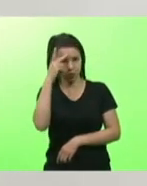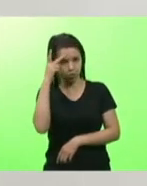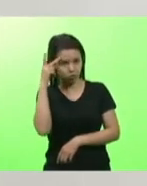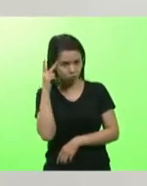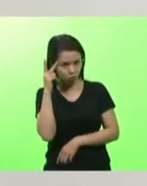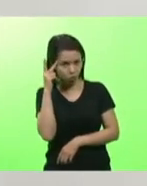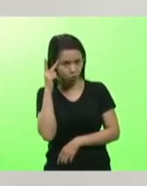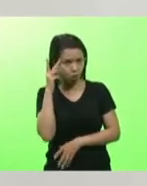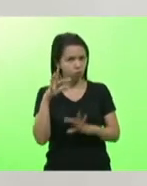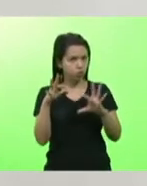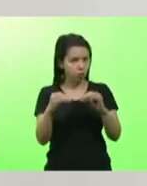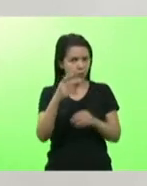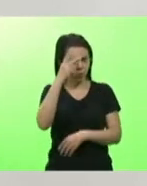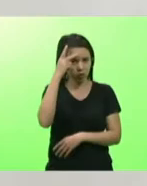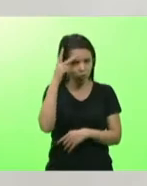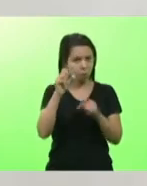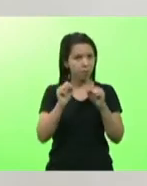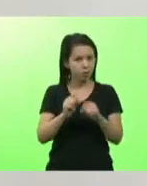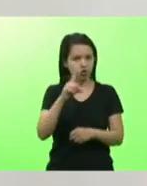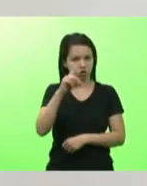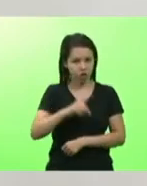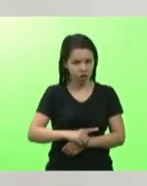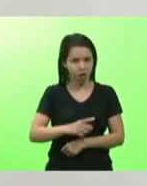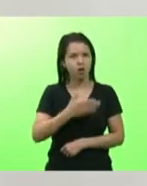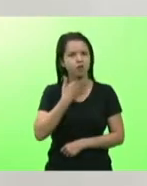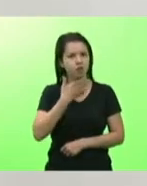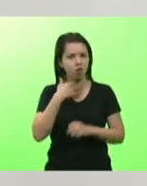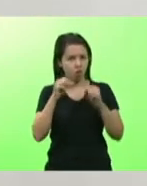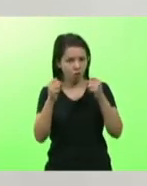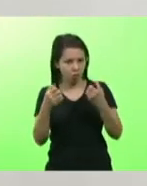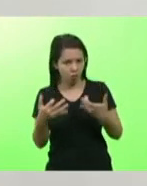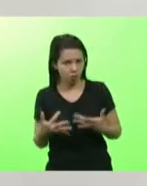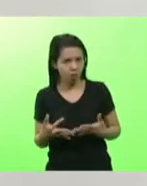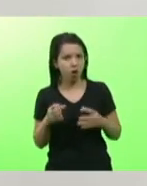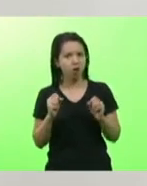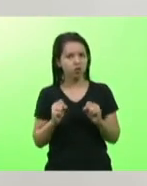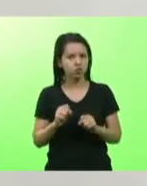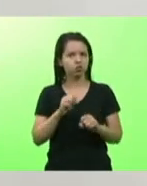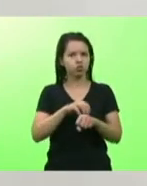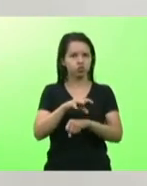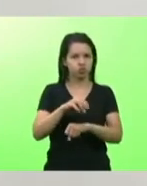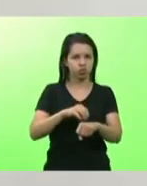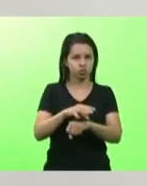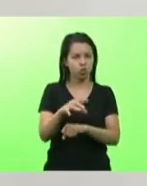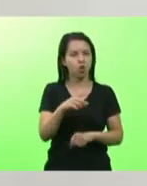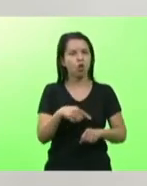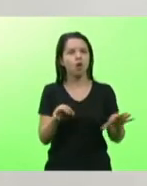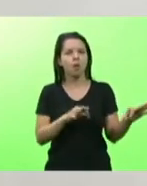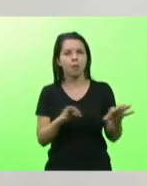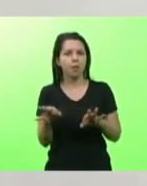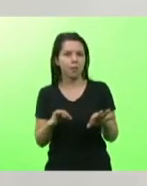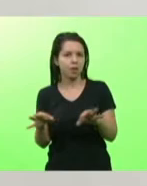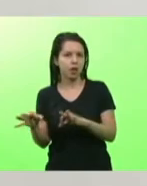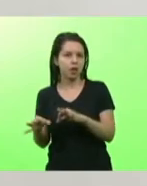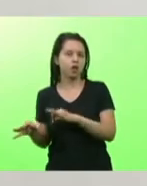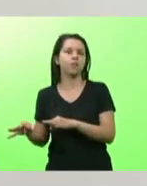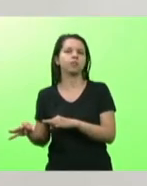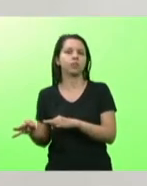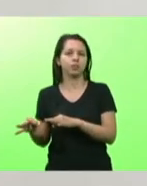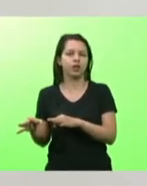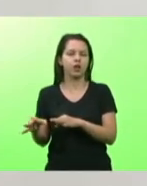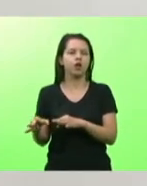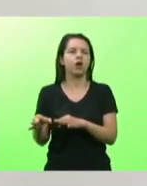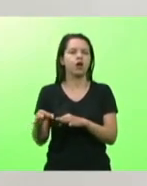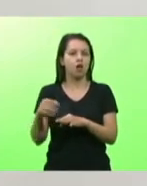pessoas que tiveram direito a voz eles deram algumas sugestões fizemos um compilado aos documentos levamos ao COIS